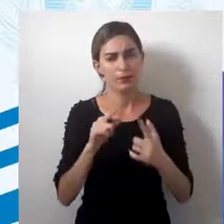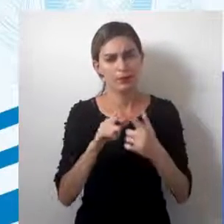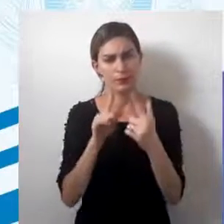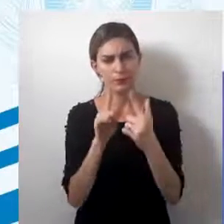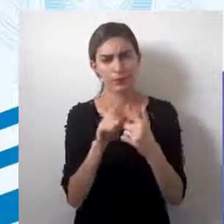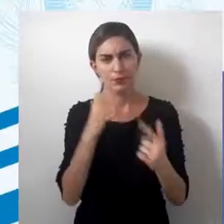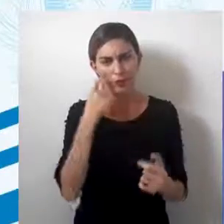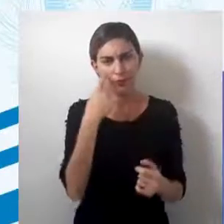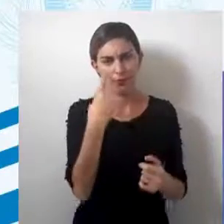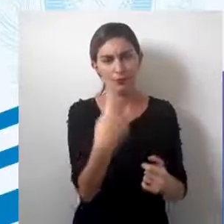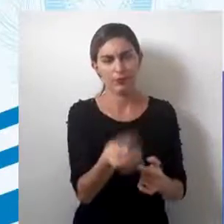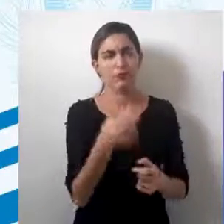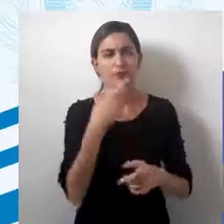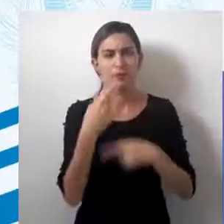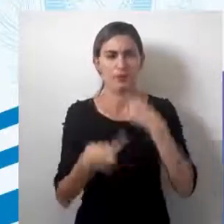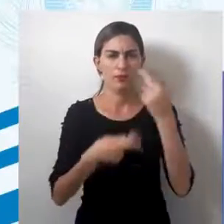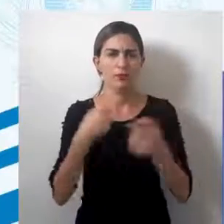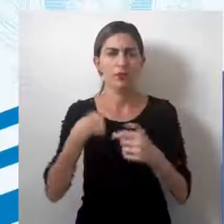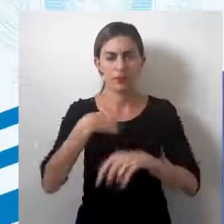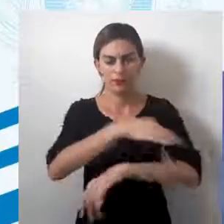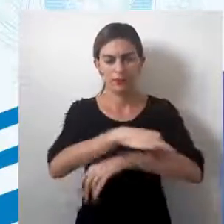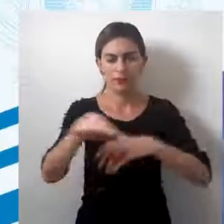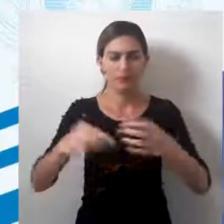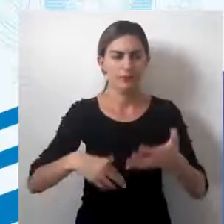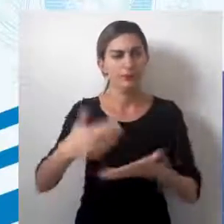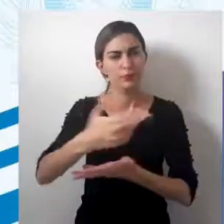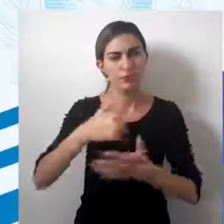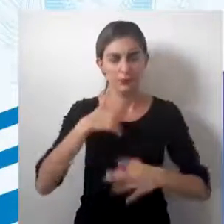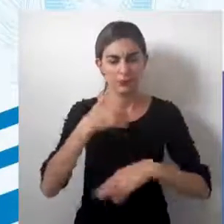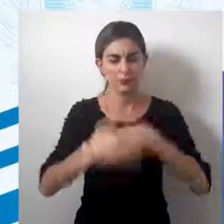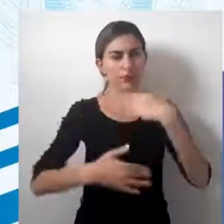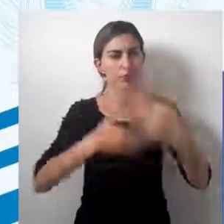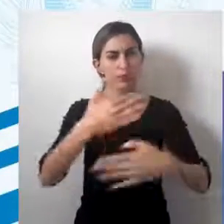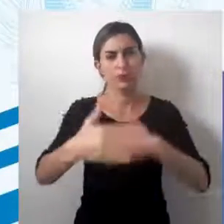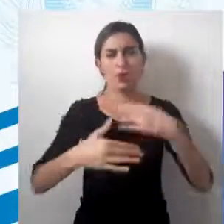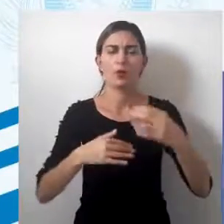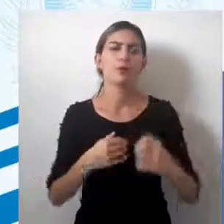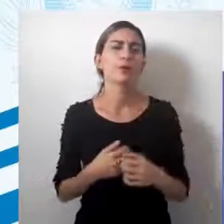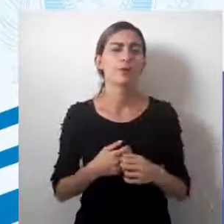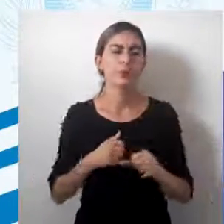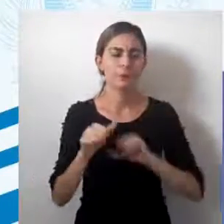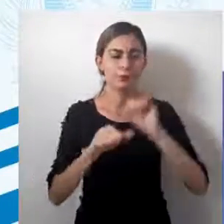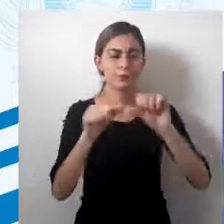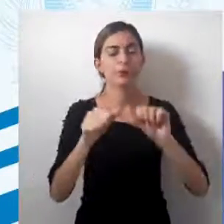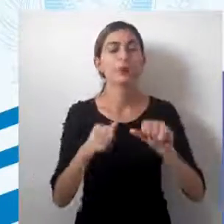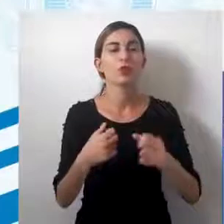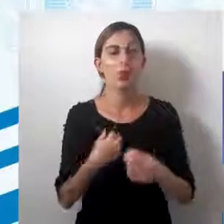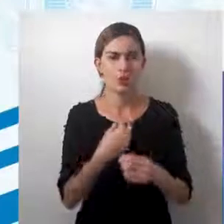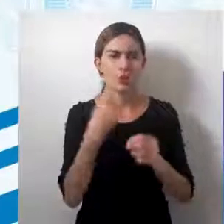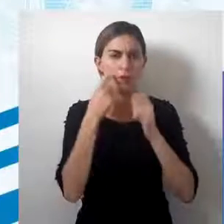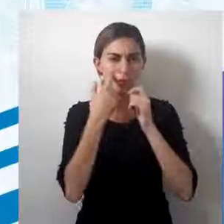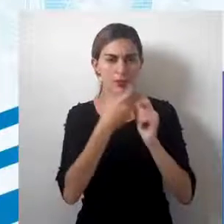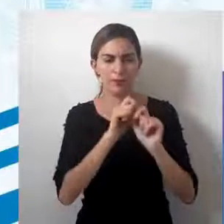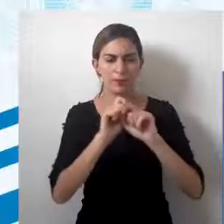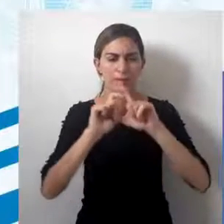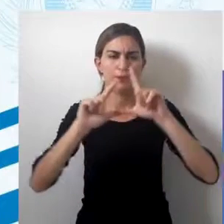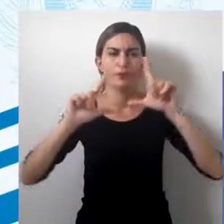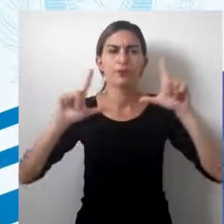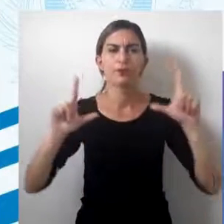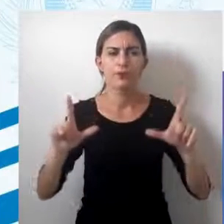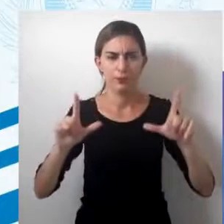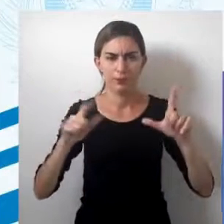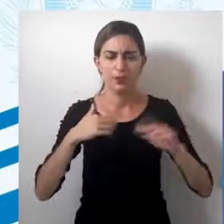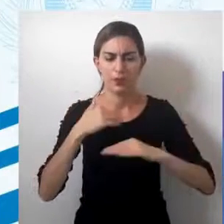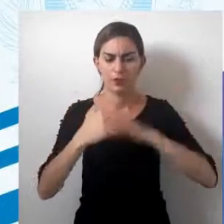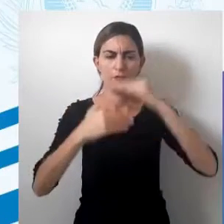acordo com como a gente já vinha falando, a cartografia passa por um processo evolutivo. Então, conforme a imagem da tela,